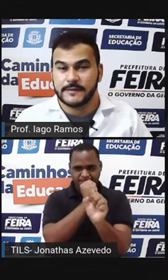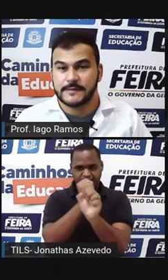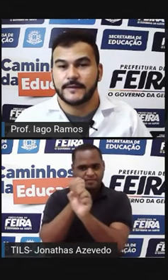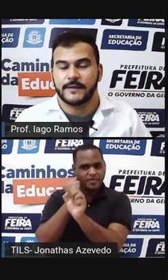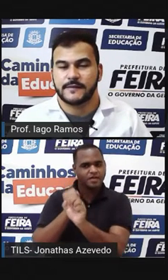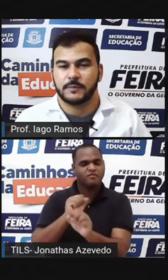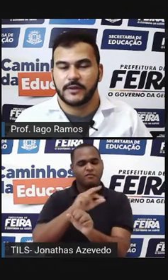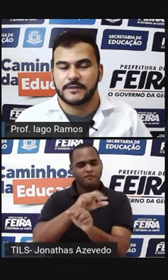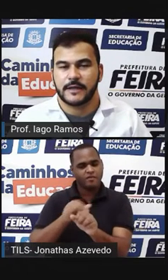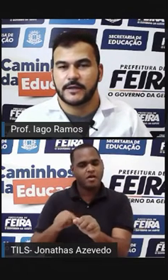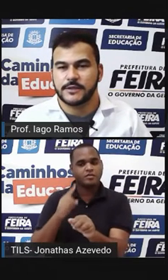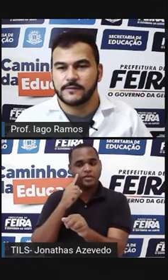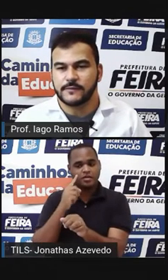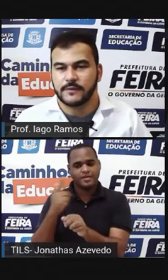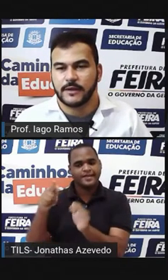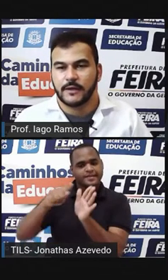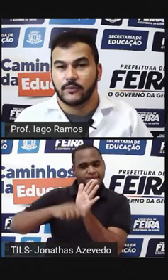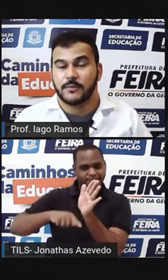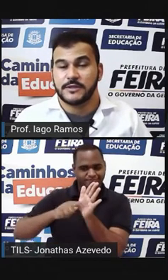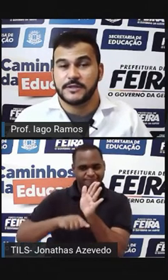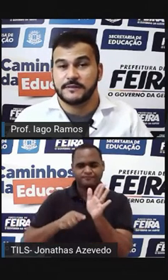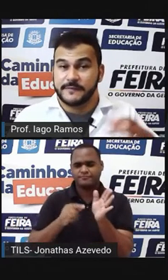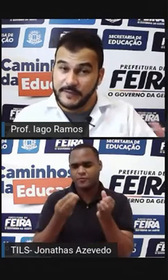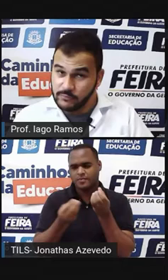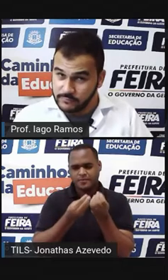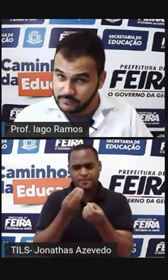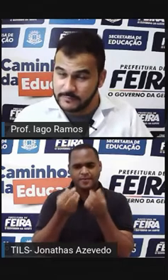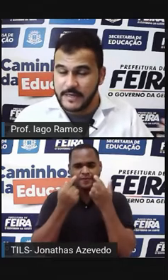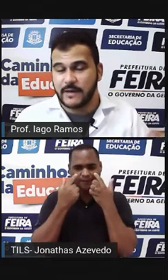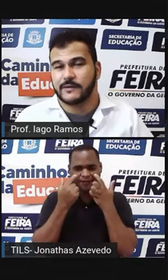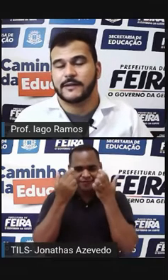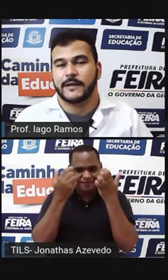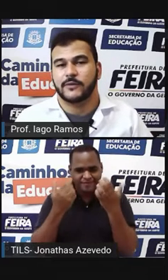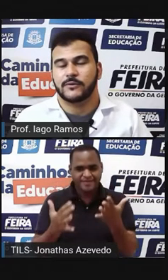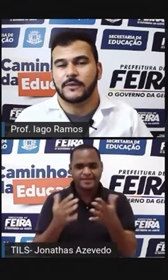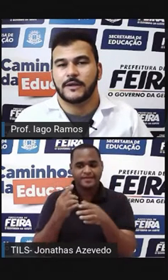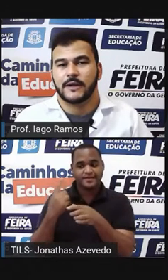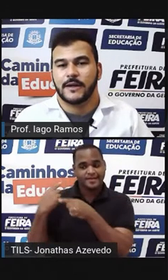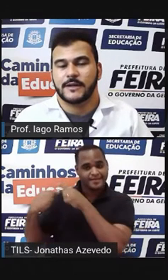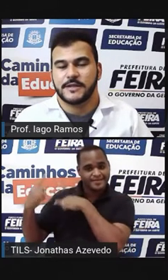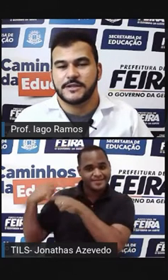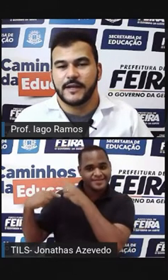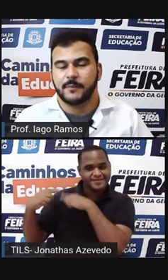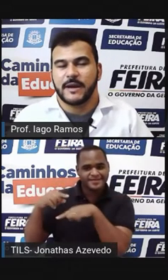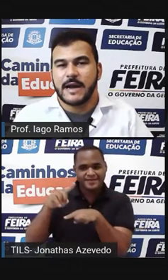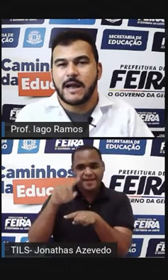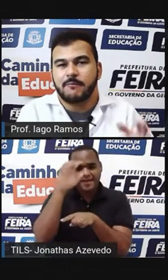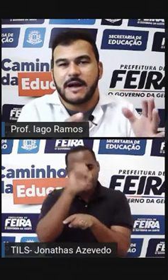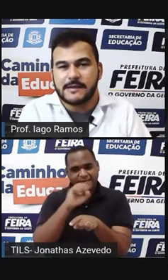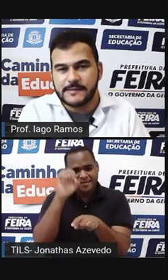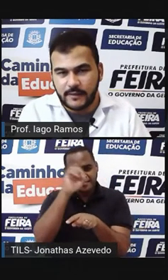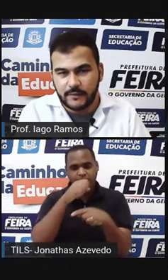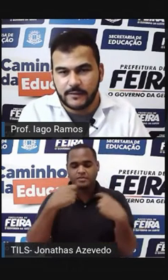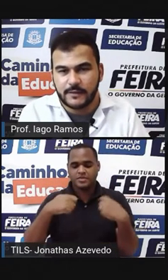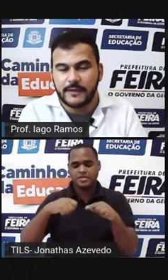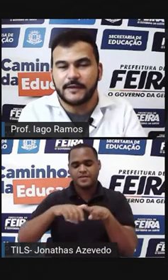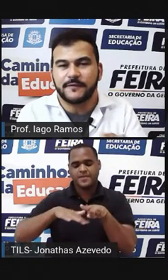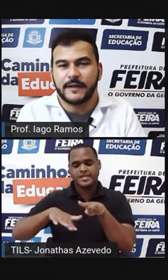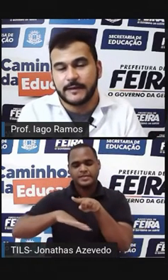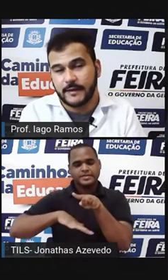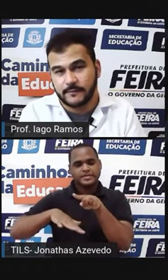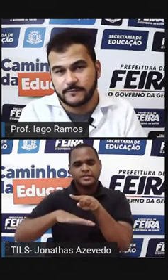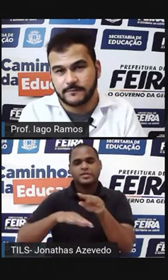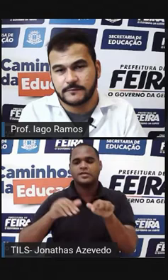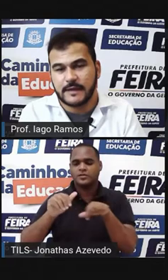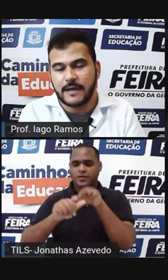potências que tem expoente negativo Como a gente viu na aula anterior A gente tem que pegar a base e